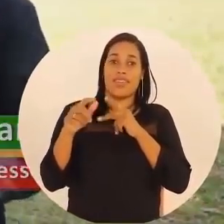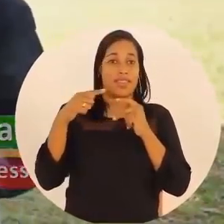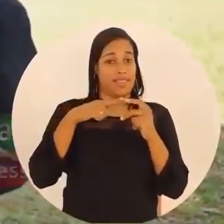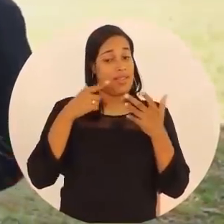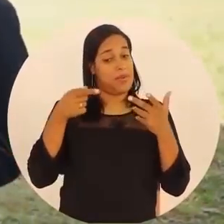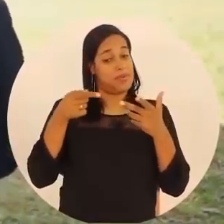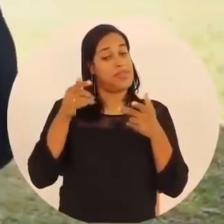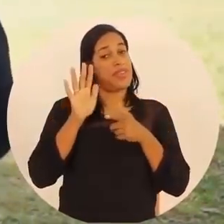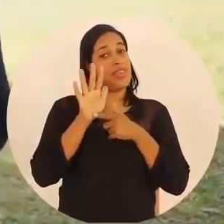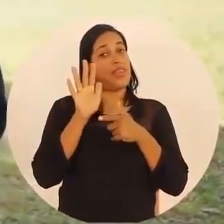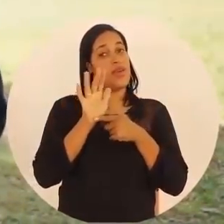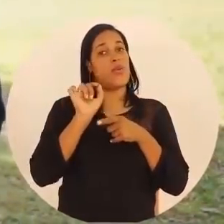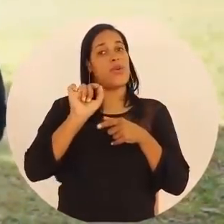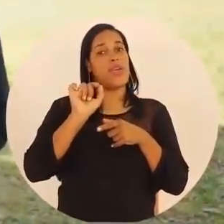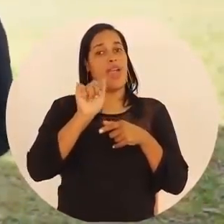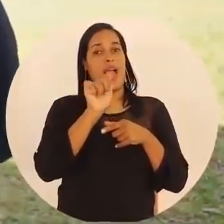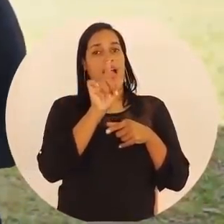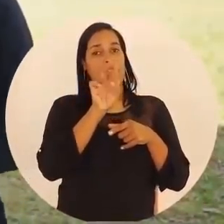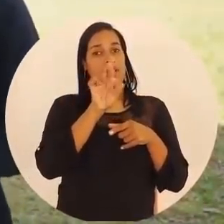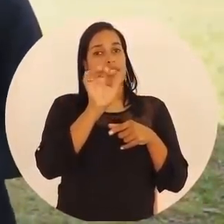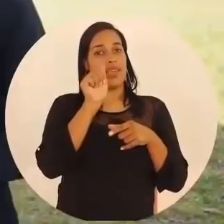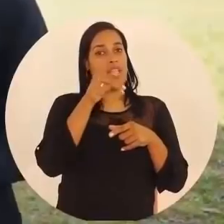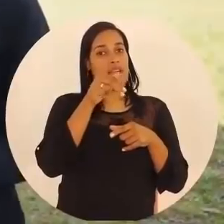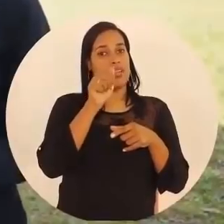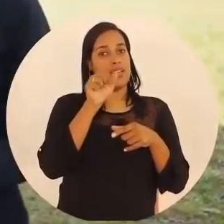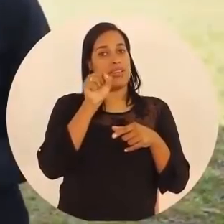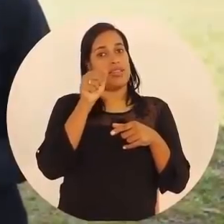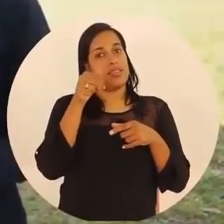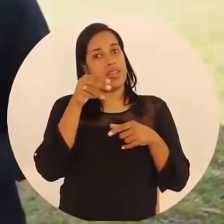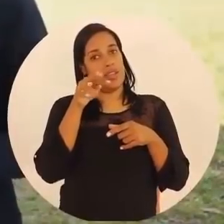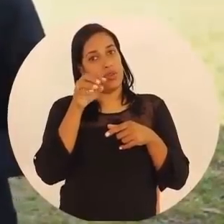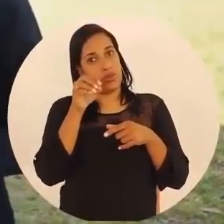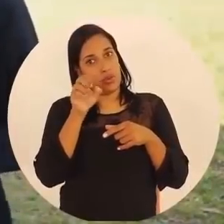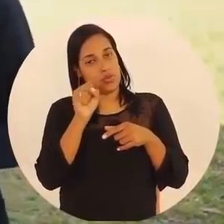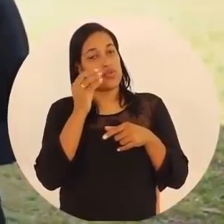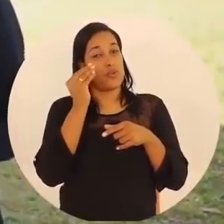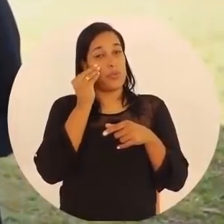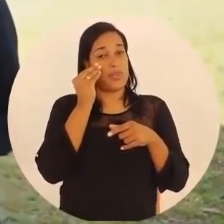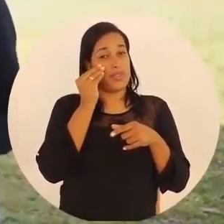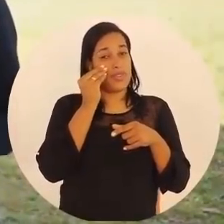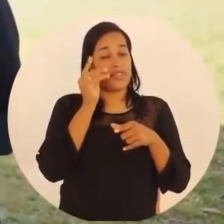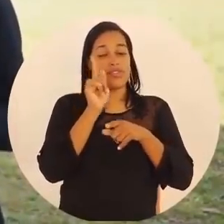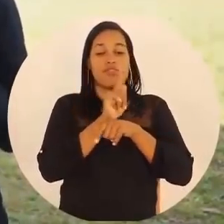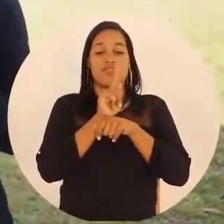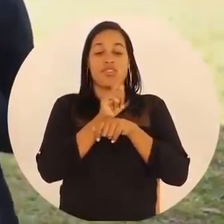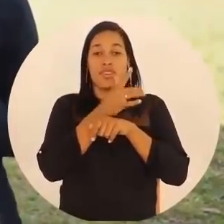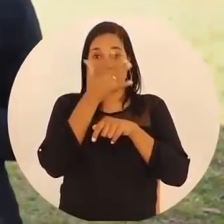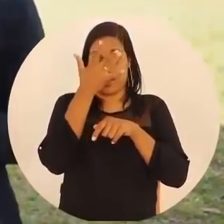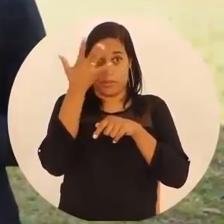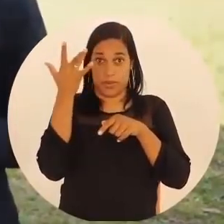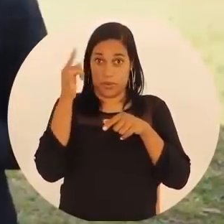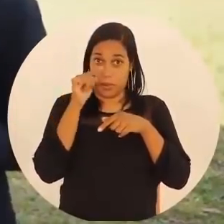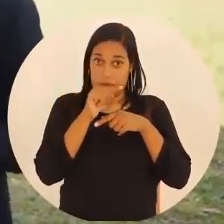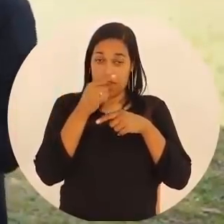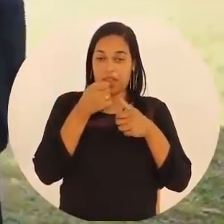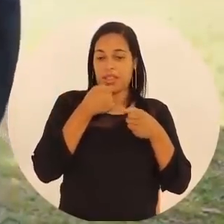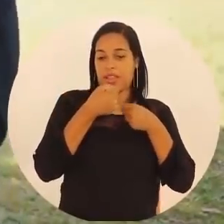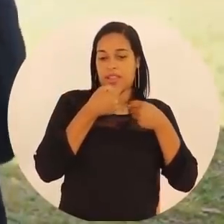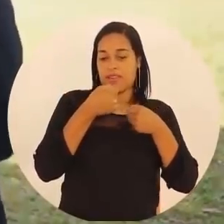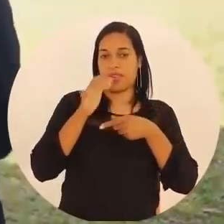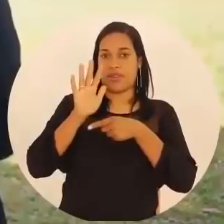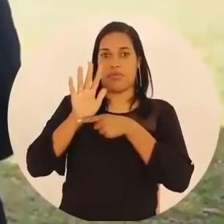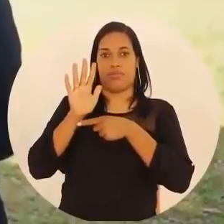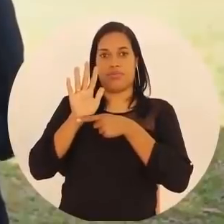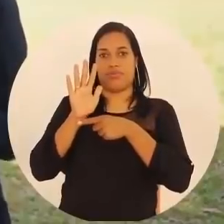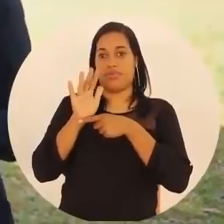Nós temos aqui a presença de Adriana Santos, é especialista em gestão de pessoas e é uma entrevista que ela vai estar nos